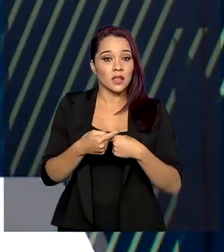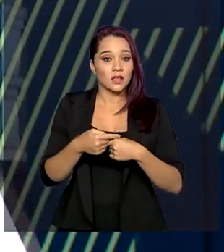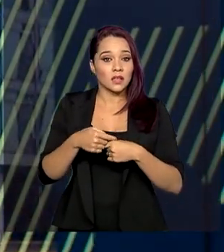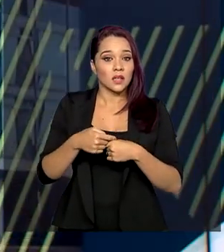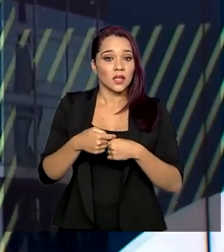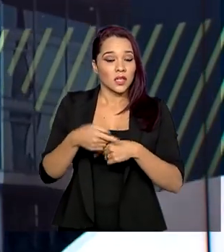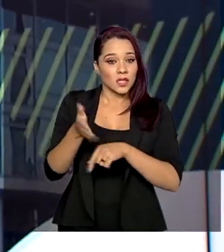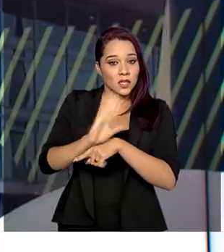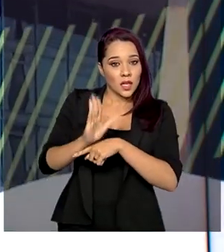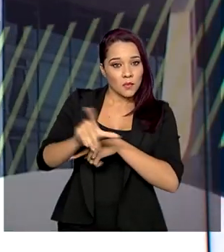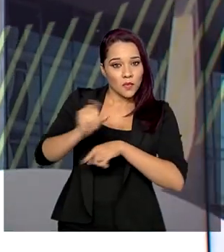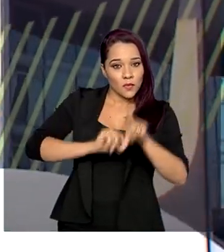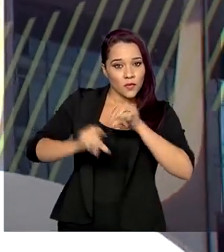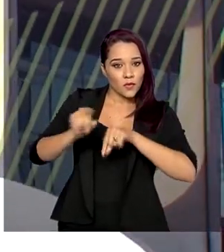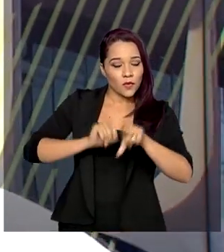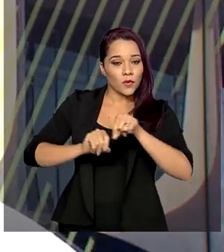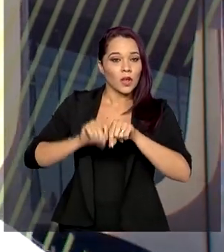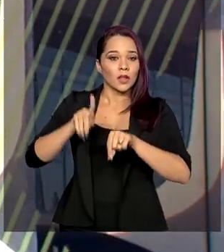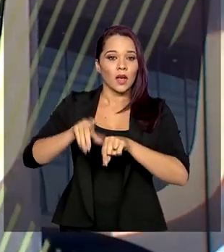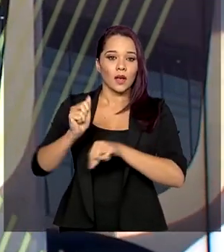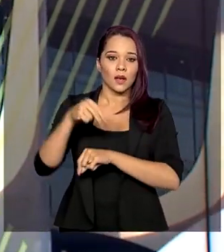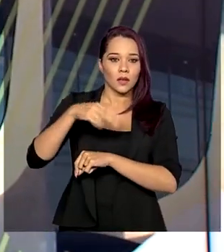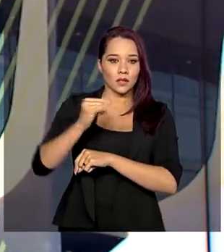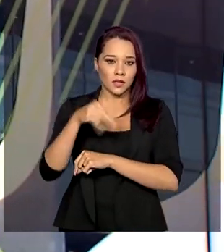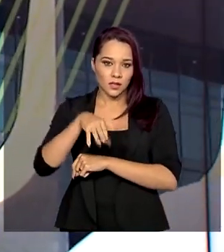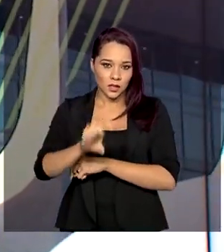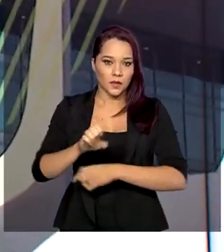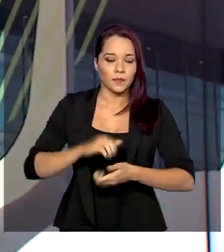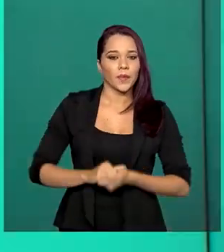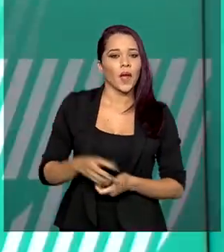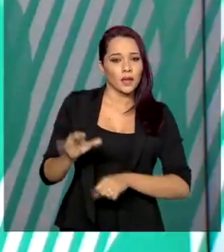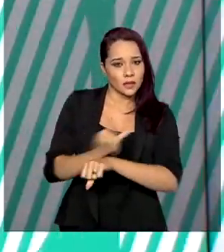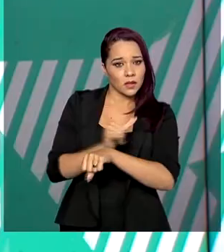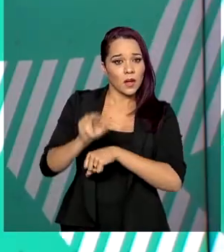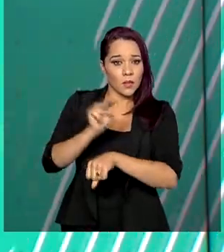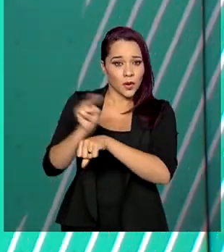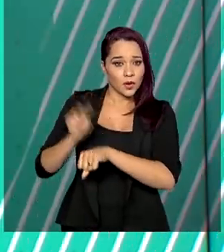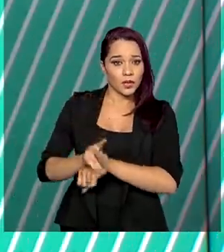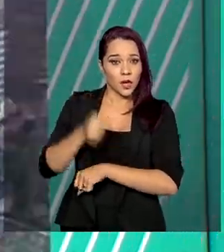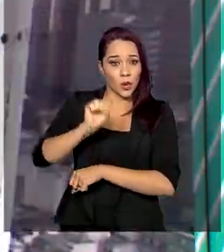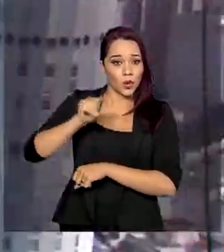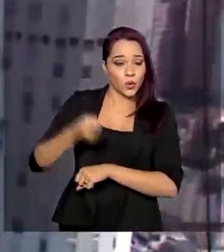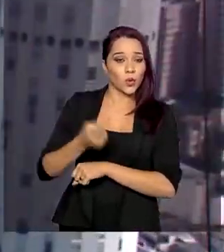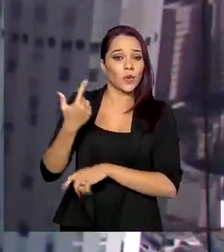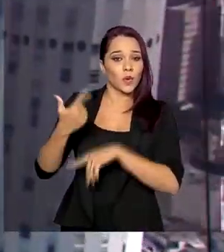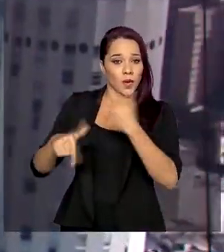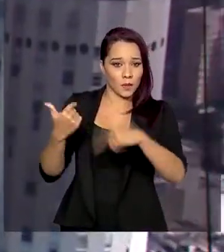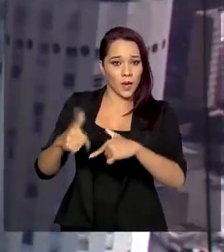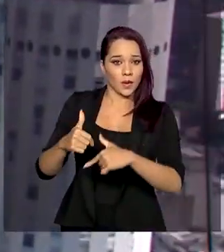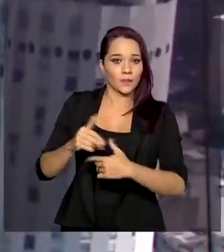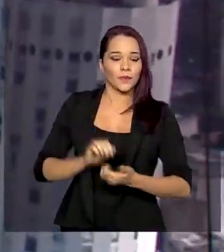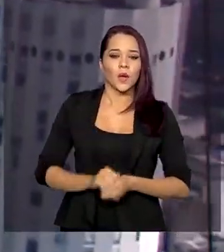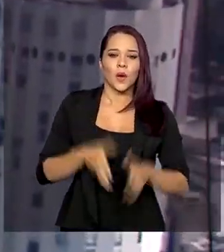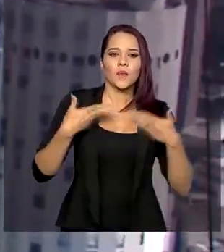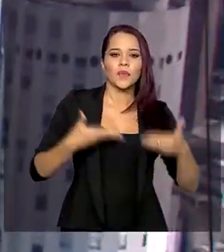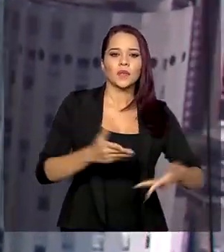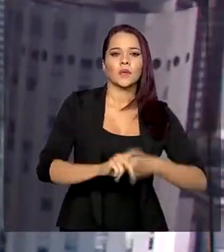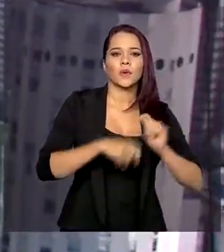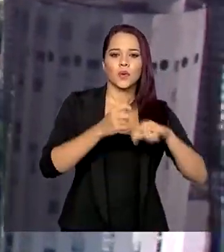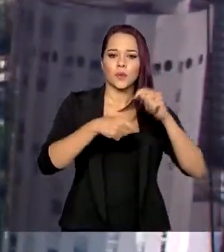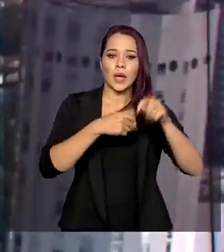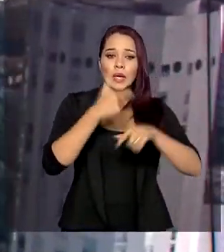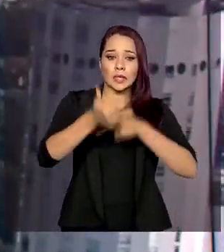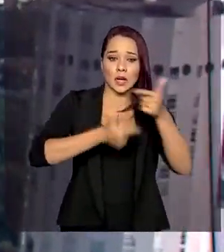selecionadas por meio de chamada pública da Ancine. A medida deve preservar 8 mil empregos diretos. Segundo o Ministério da Economia,